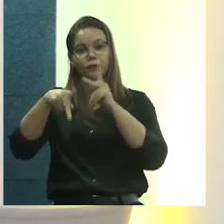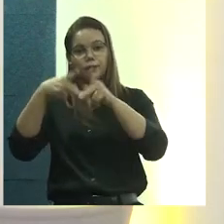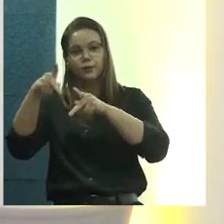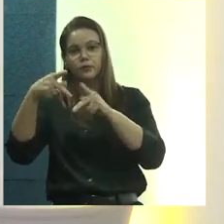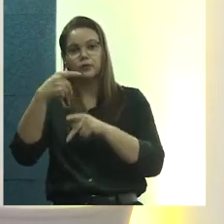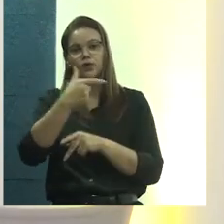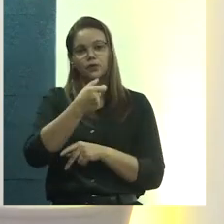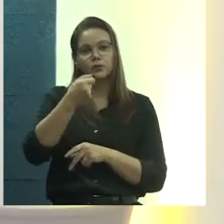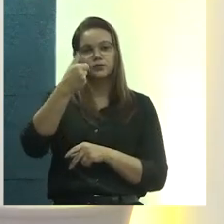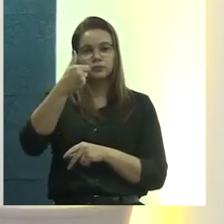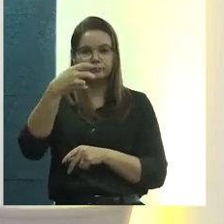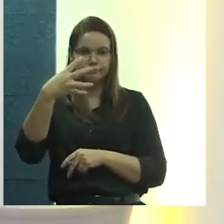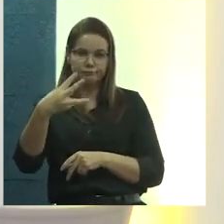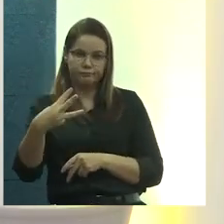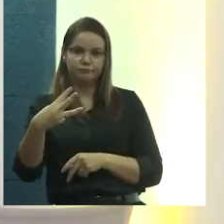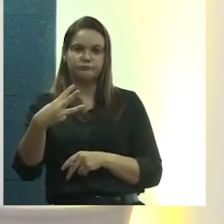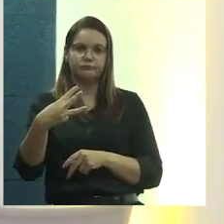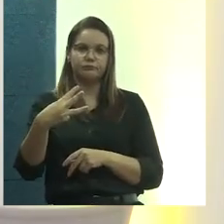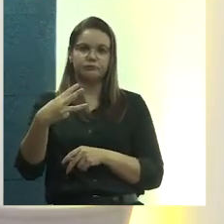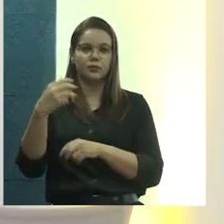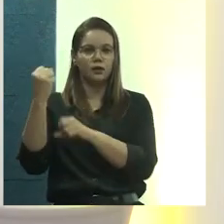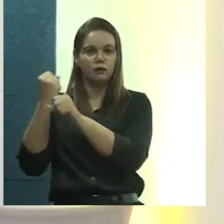habitabilidade, nenhuma estrutura, nada.